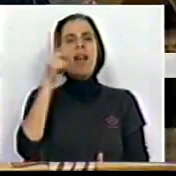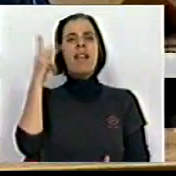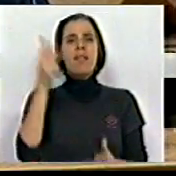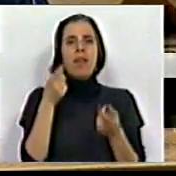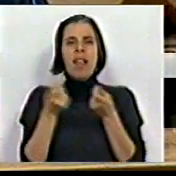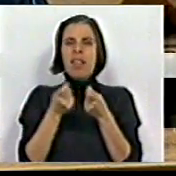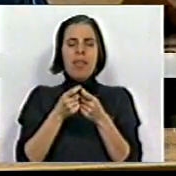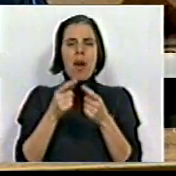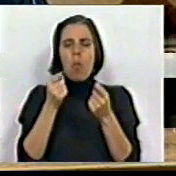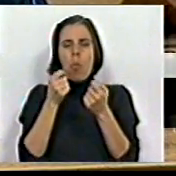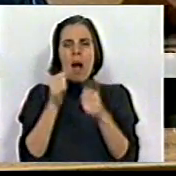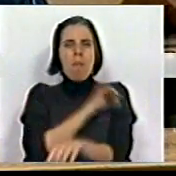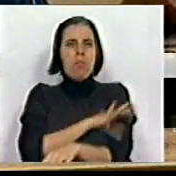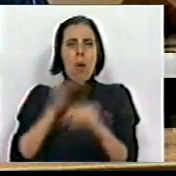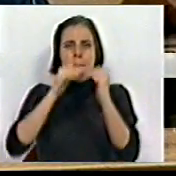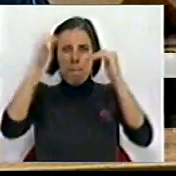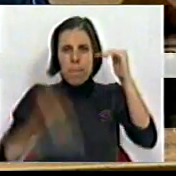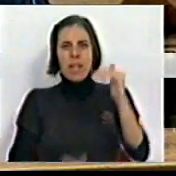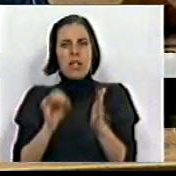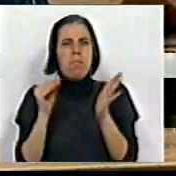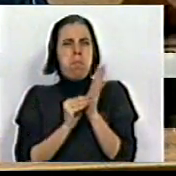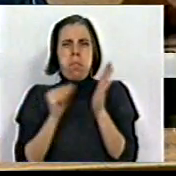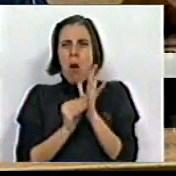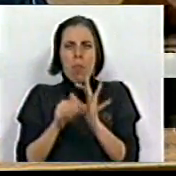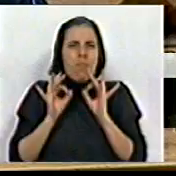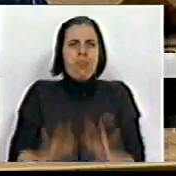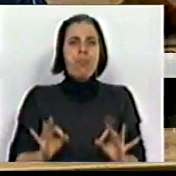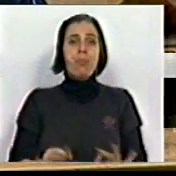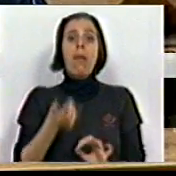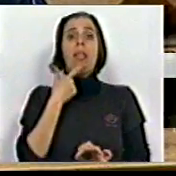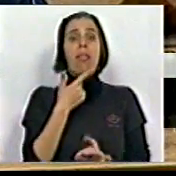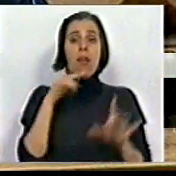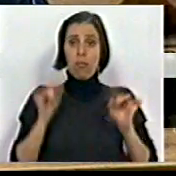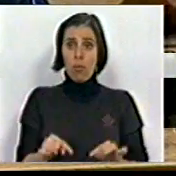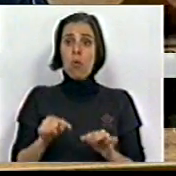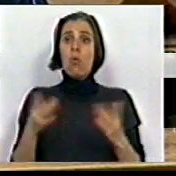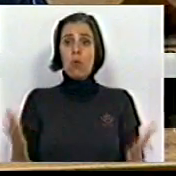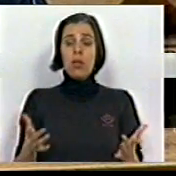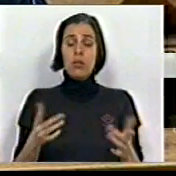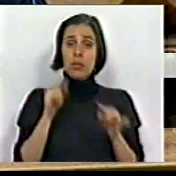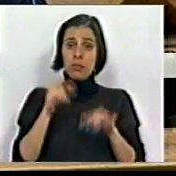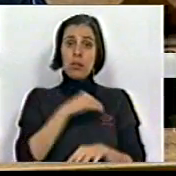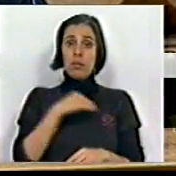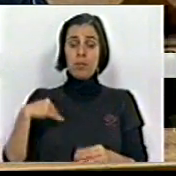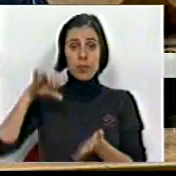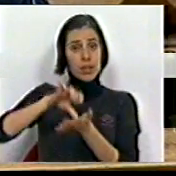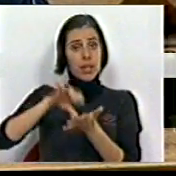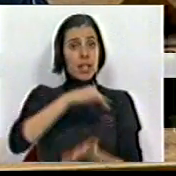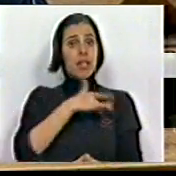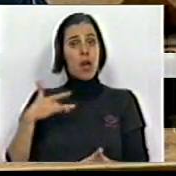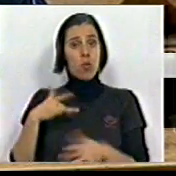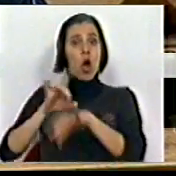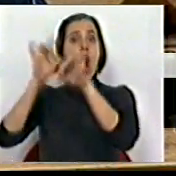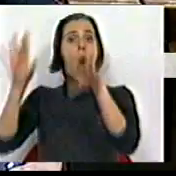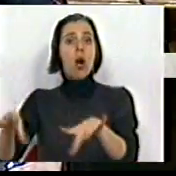vivem próximo do limiar da pobreza ou abaixo do limiar da pobreza. E significa isto hoje que estes consultas nos centros de saúde e